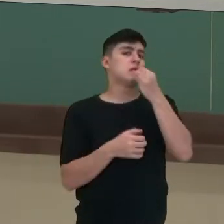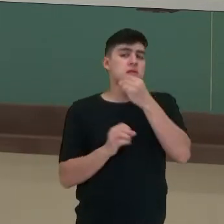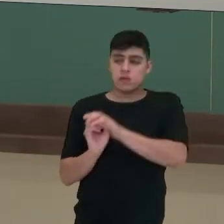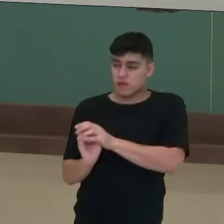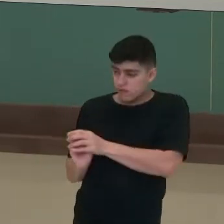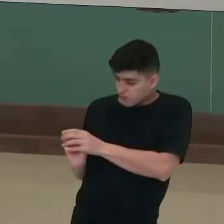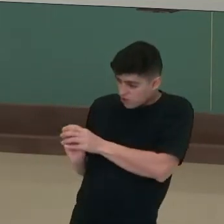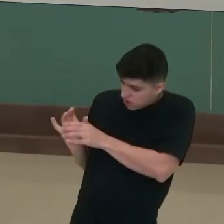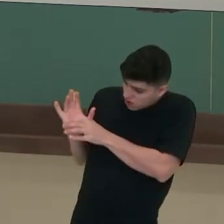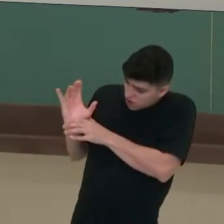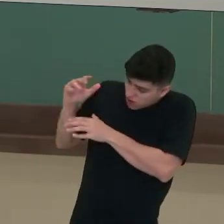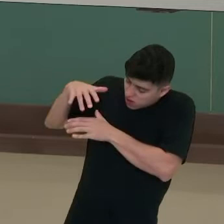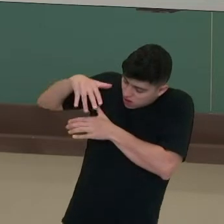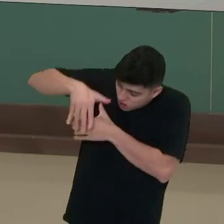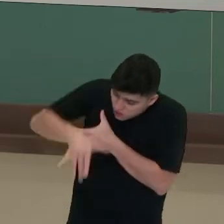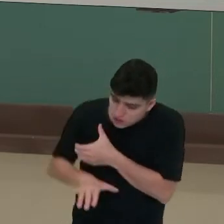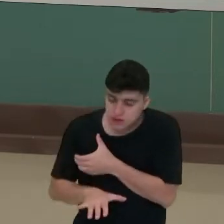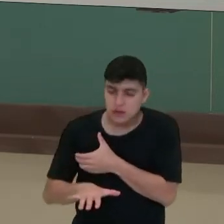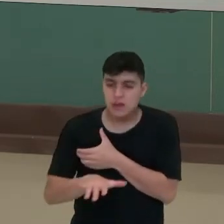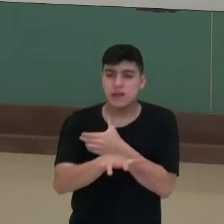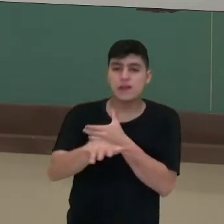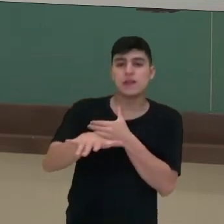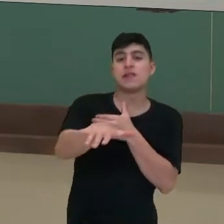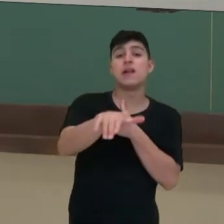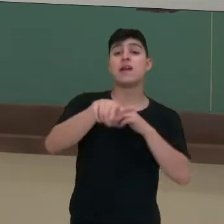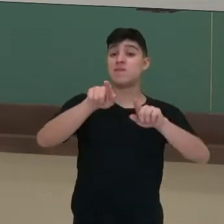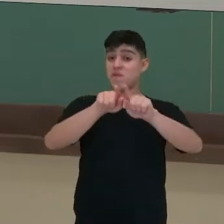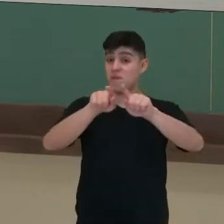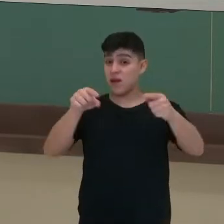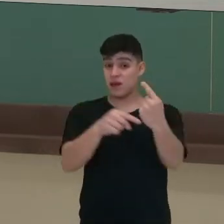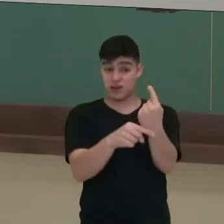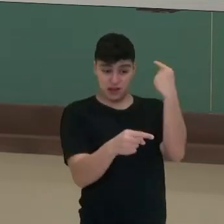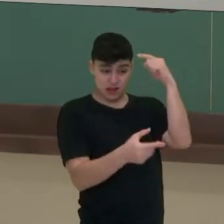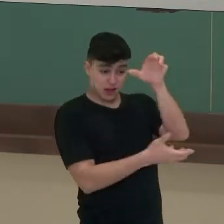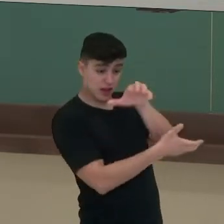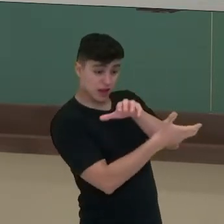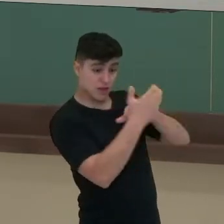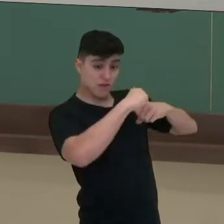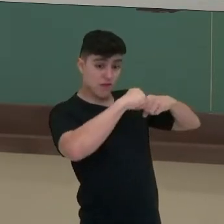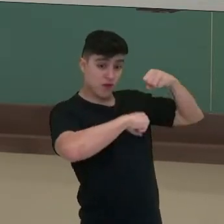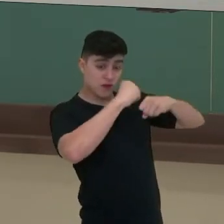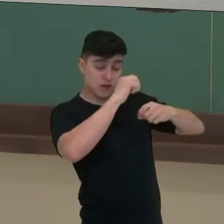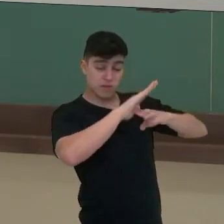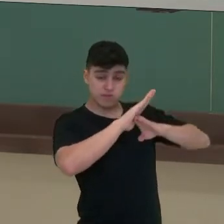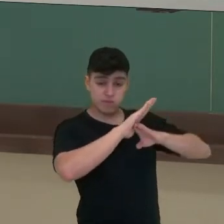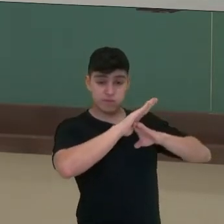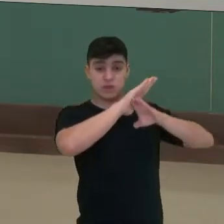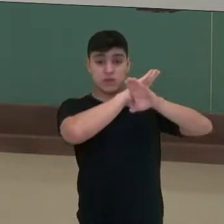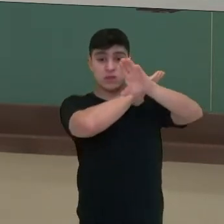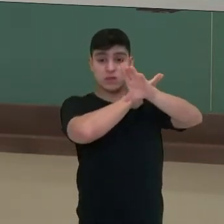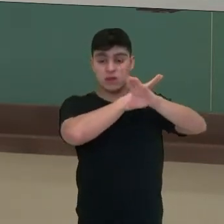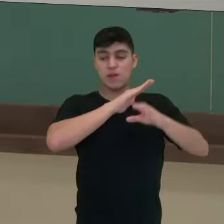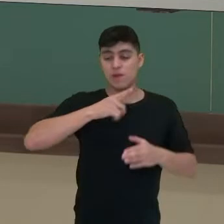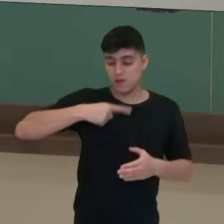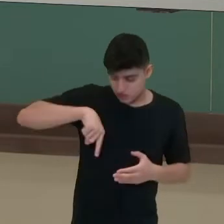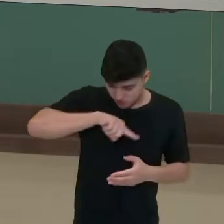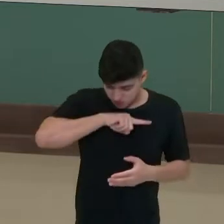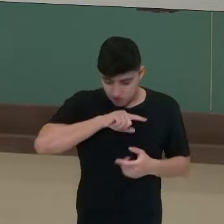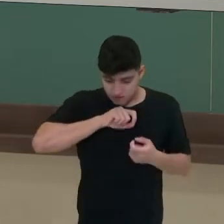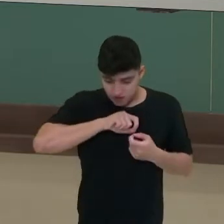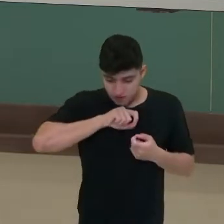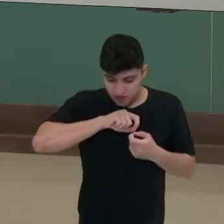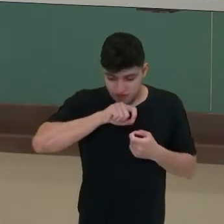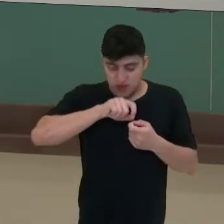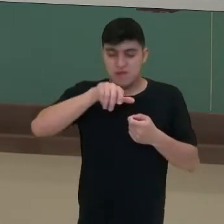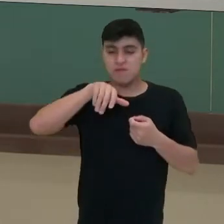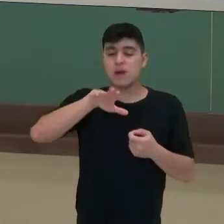explodindo. A grande questão é que desde a Revolução Industrial, as nossas atividades têm gerado cada vez mais